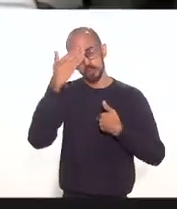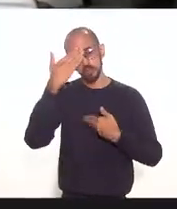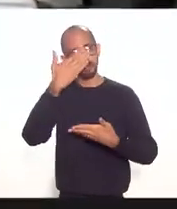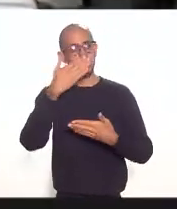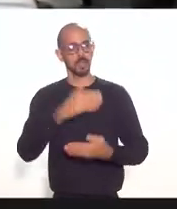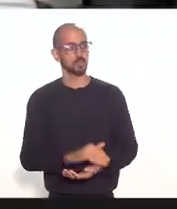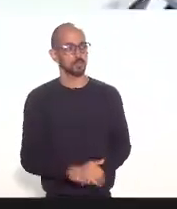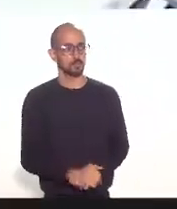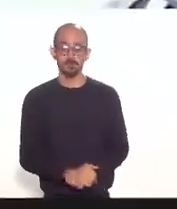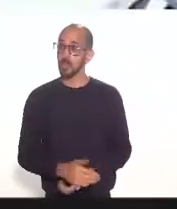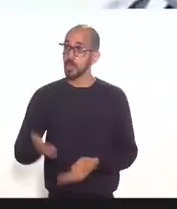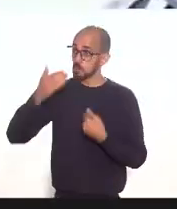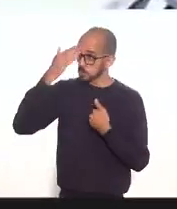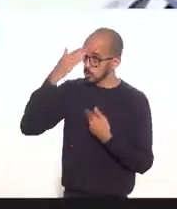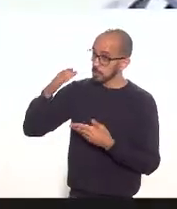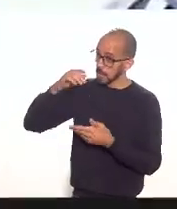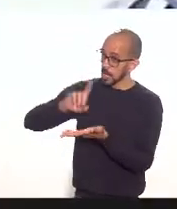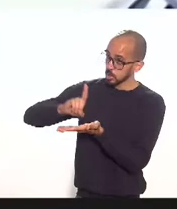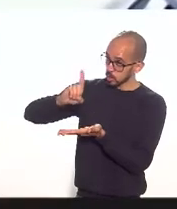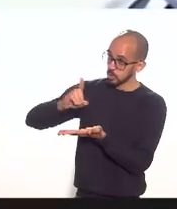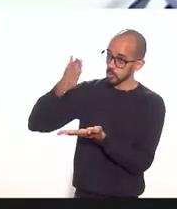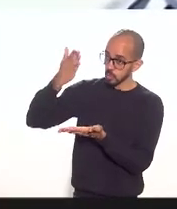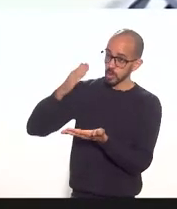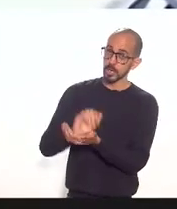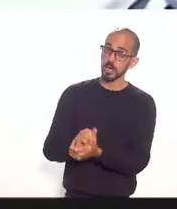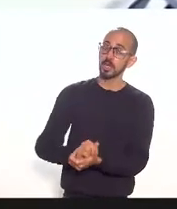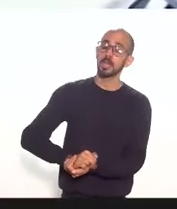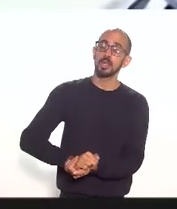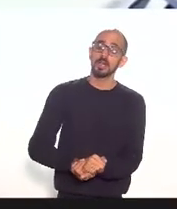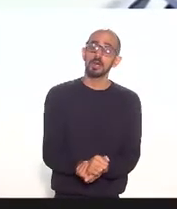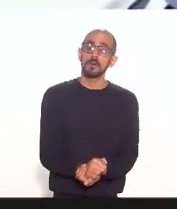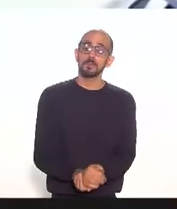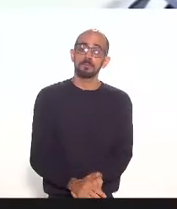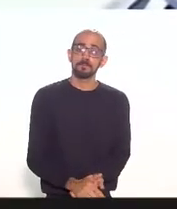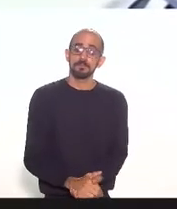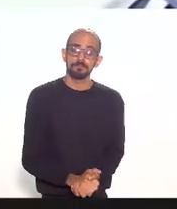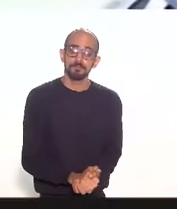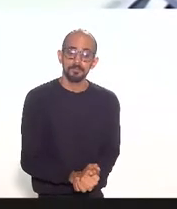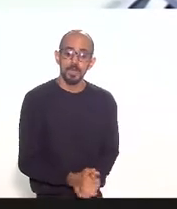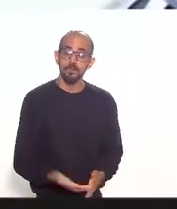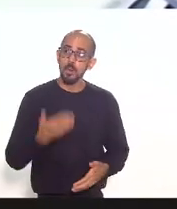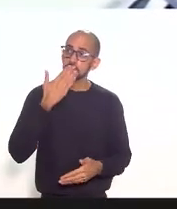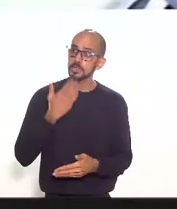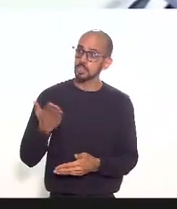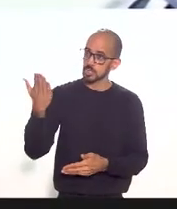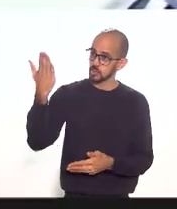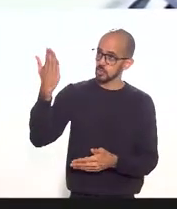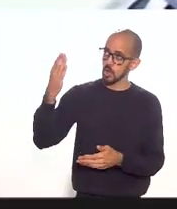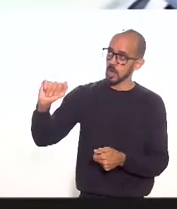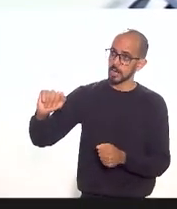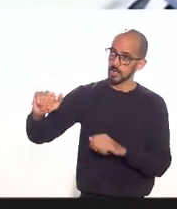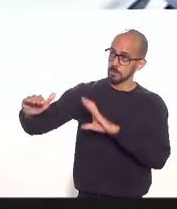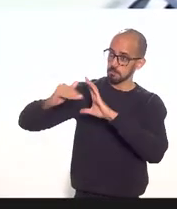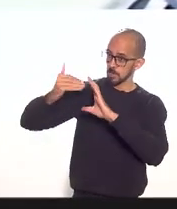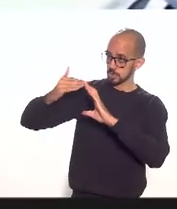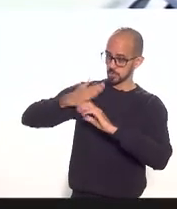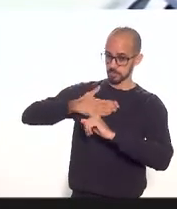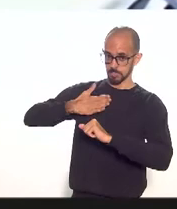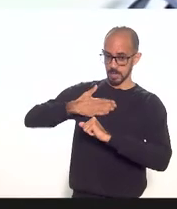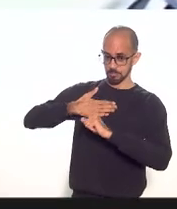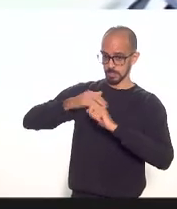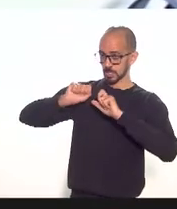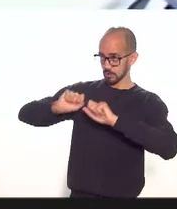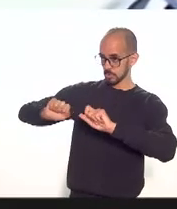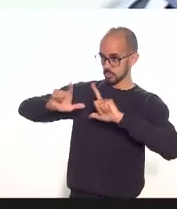obrigado doutora Graziella a vossa senhoria que encarinha a sua projeção da